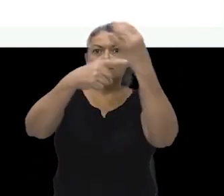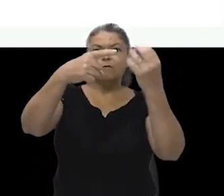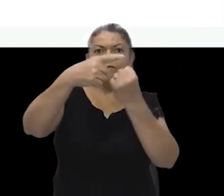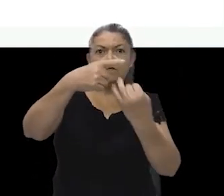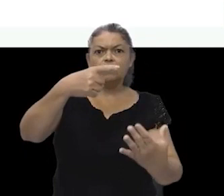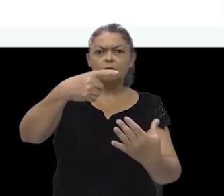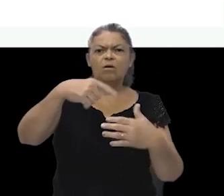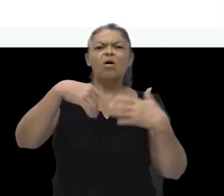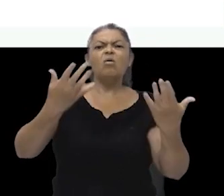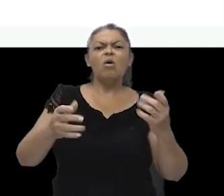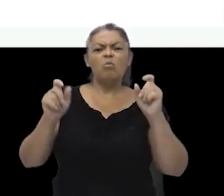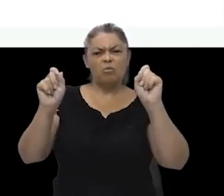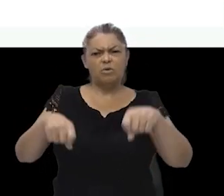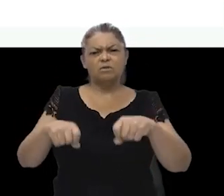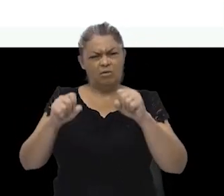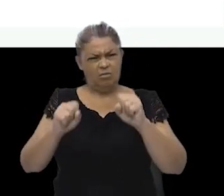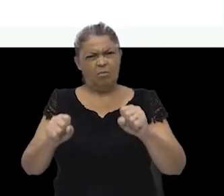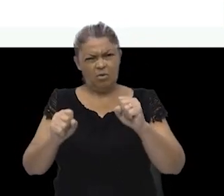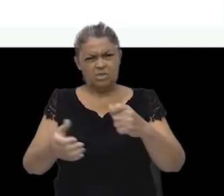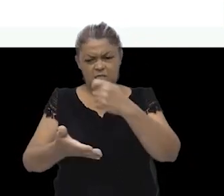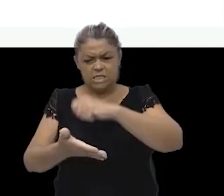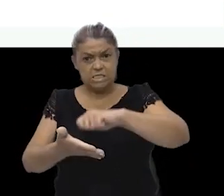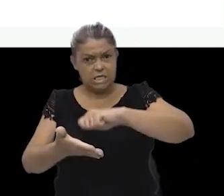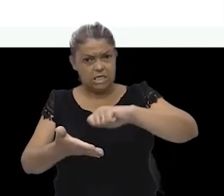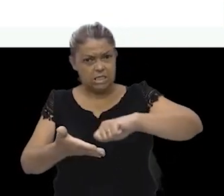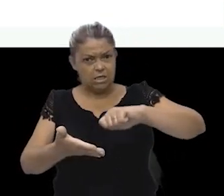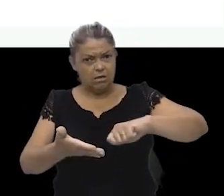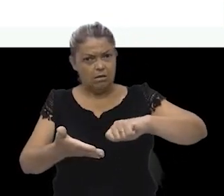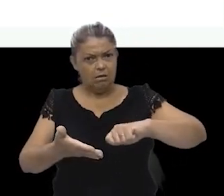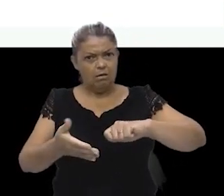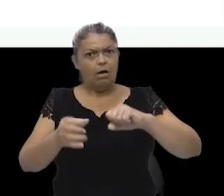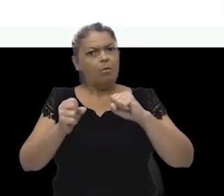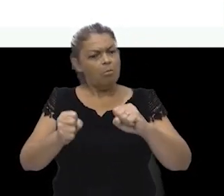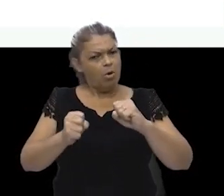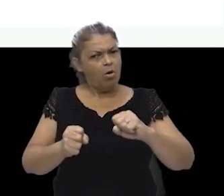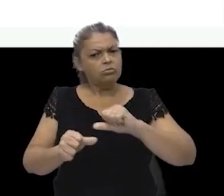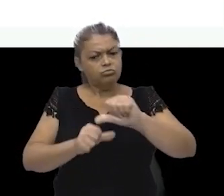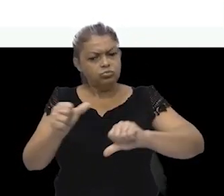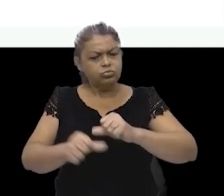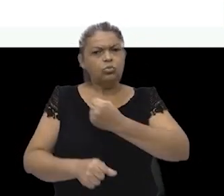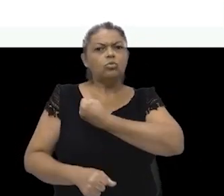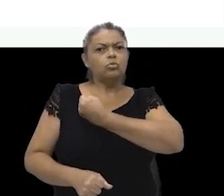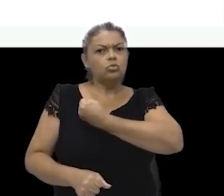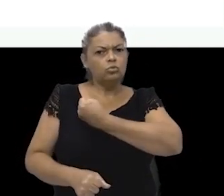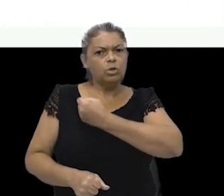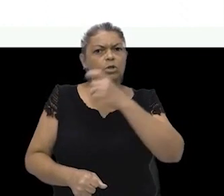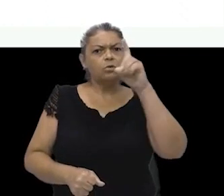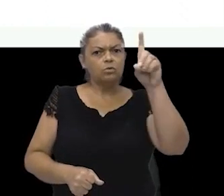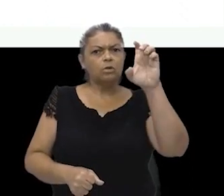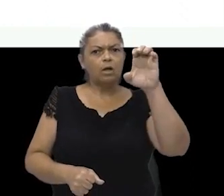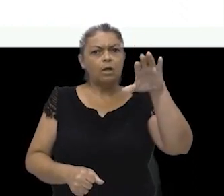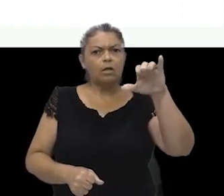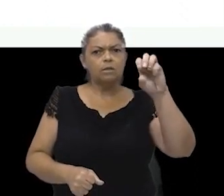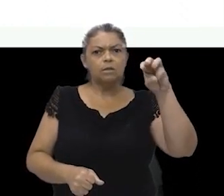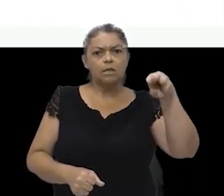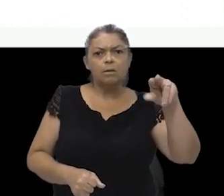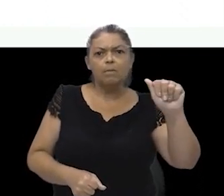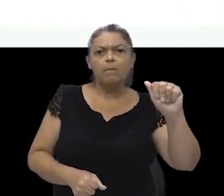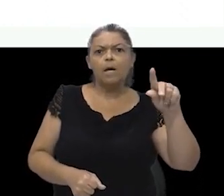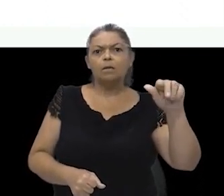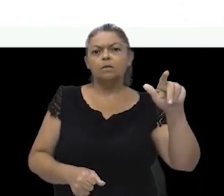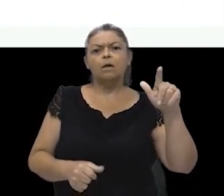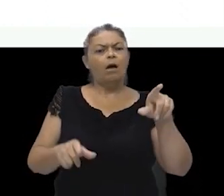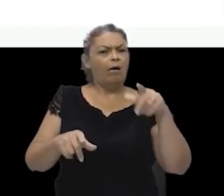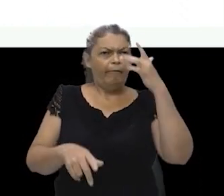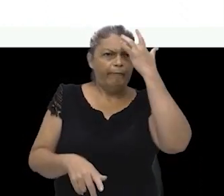essas probabilidades podem ser escritas também em forma de números decimais. Ó, aqui está bem fácil,